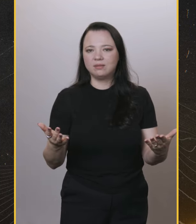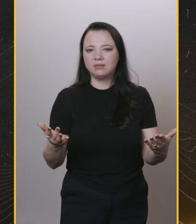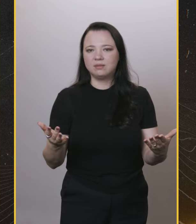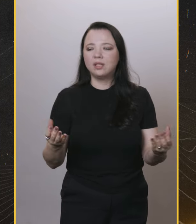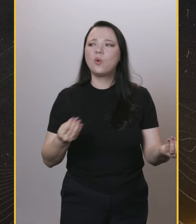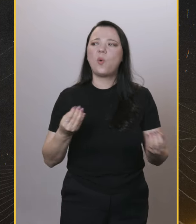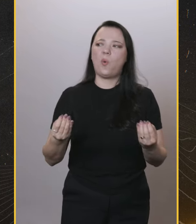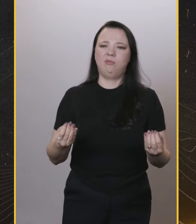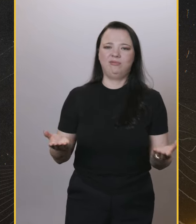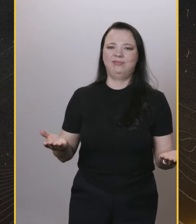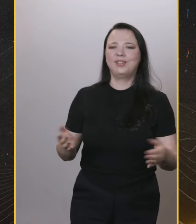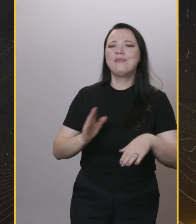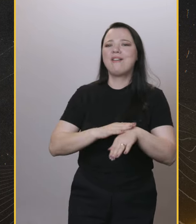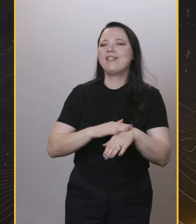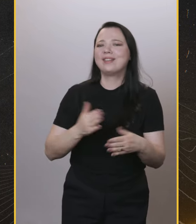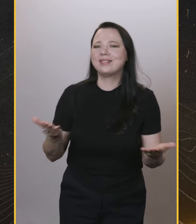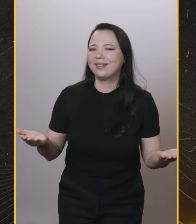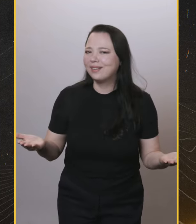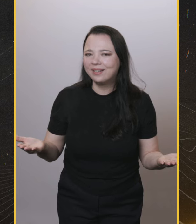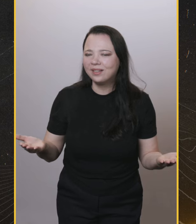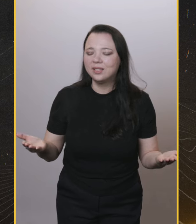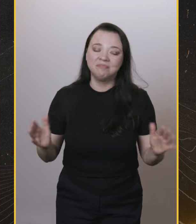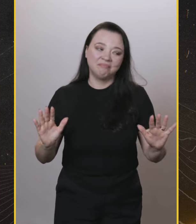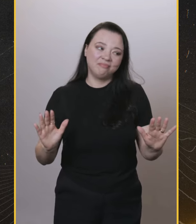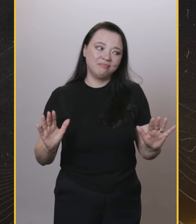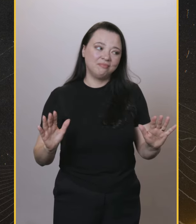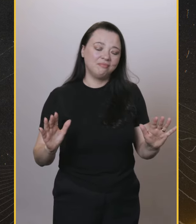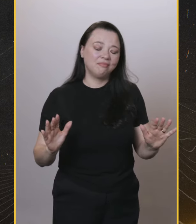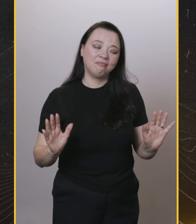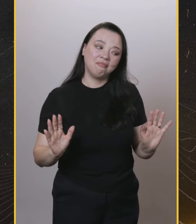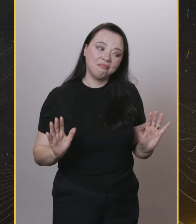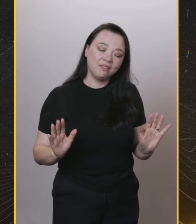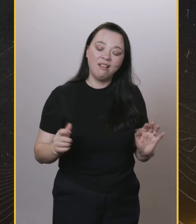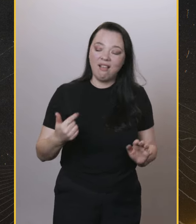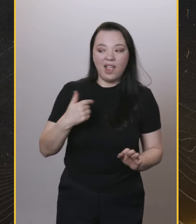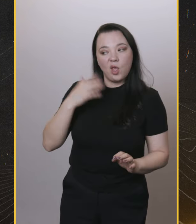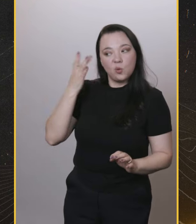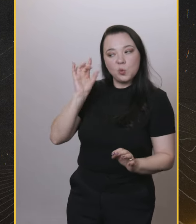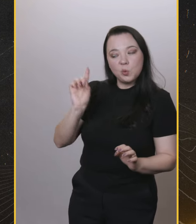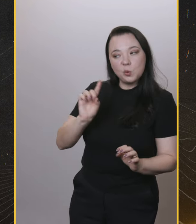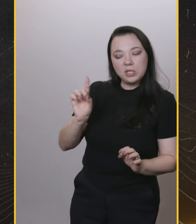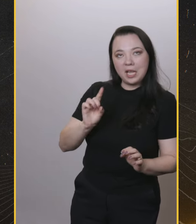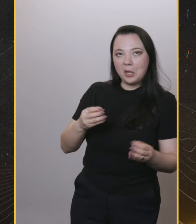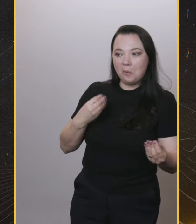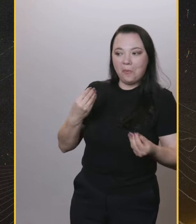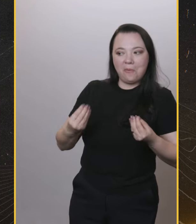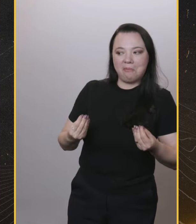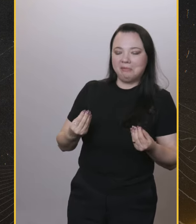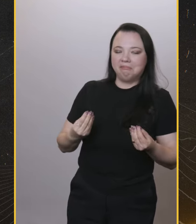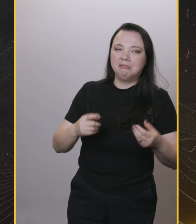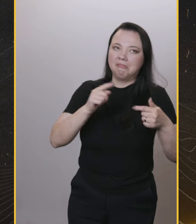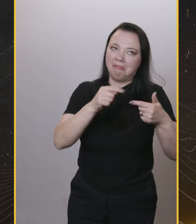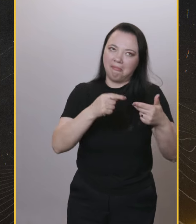paranoia. Você imagina um negocinho que cabe 4 pessoas e vai andando a 15 quilômetros por hora. Qual que a capacidade de transporte e que